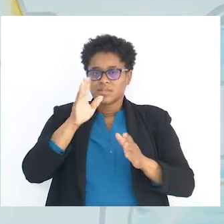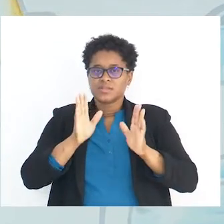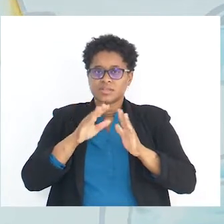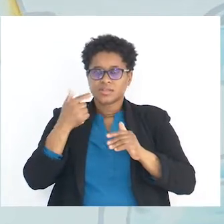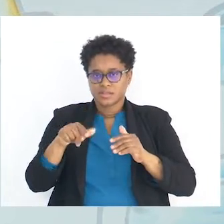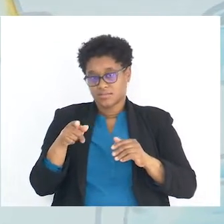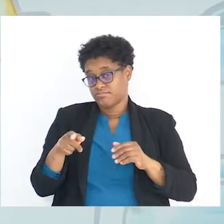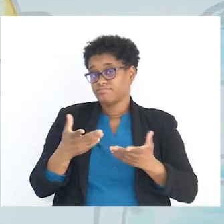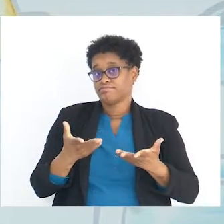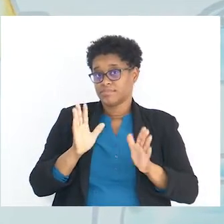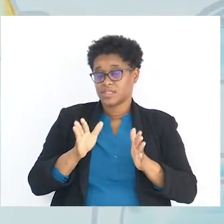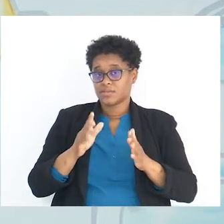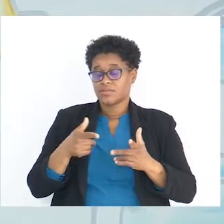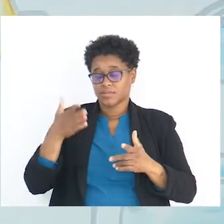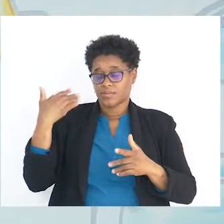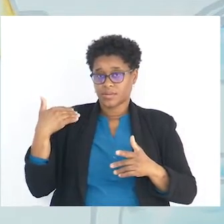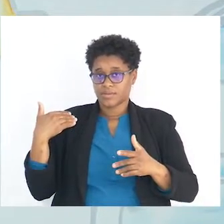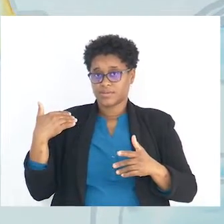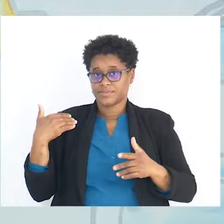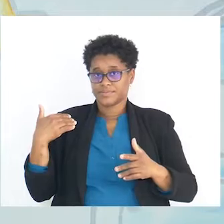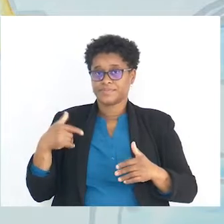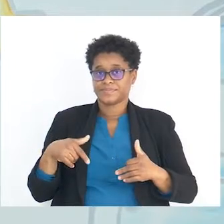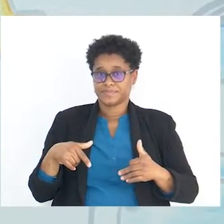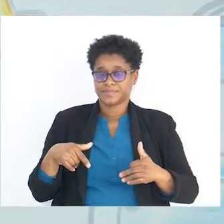se já está na dopamina, temos que recuar um pouco.